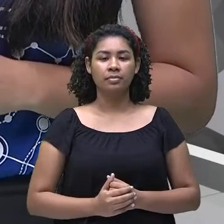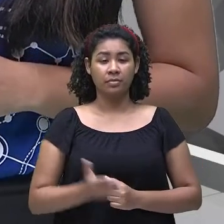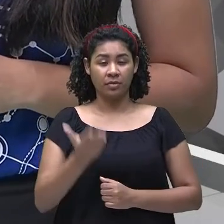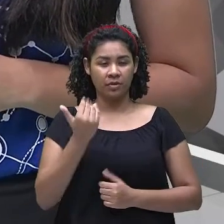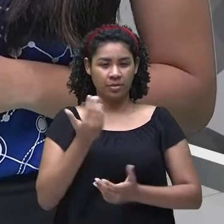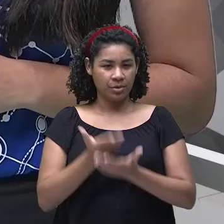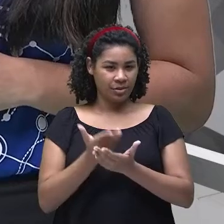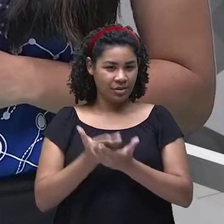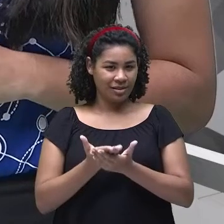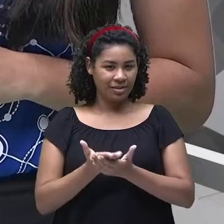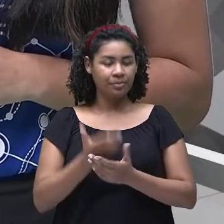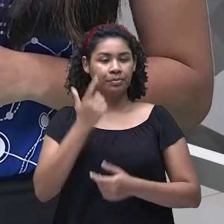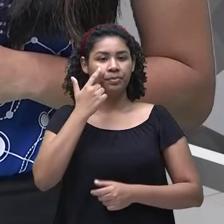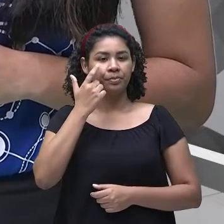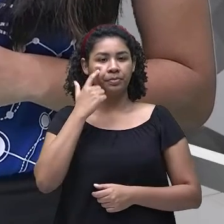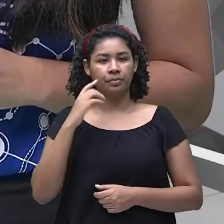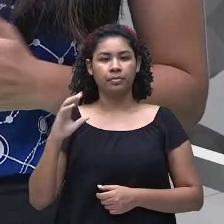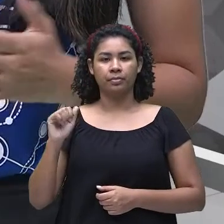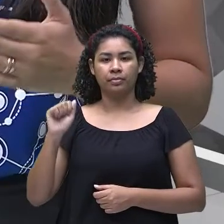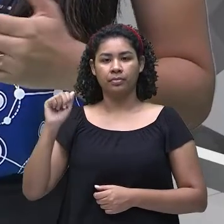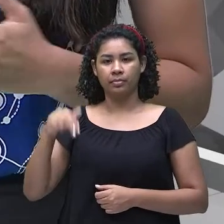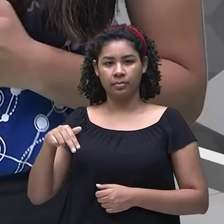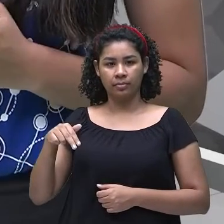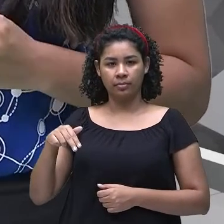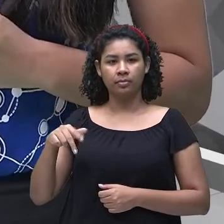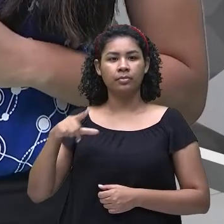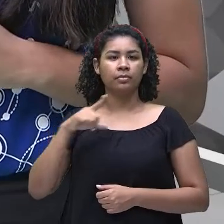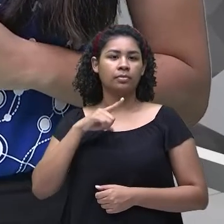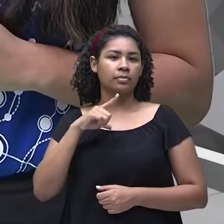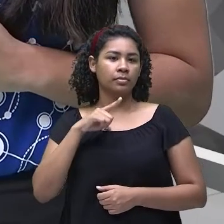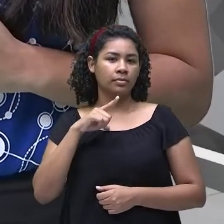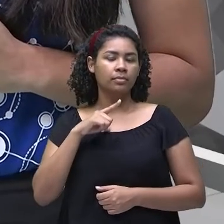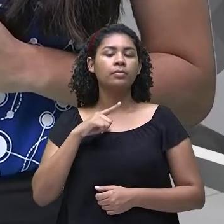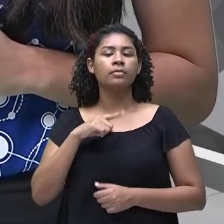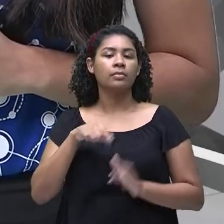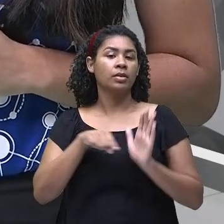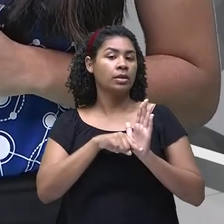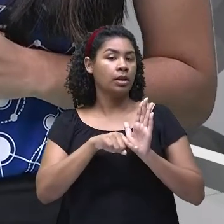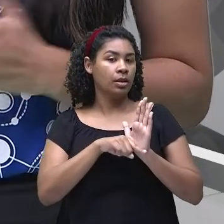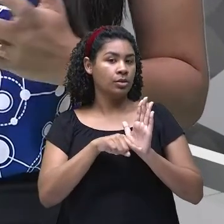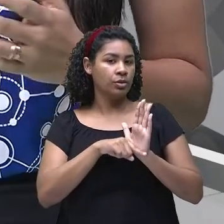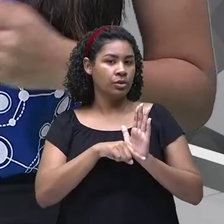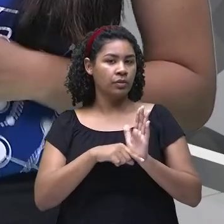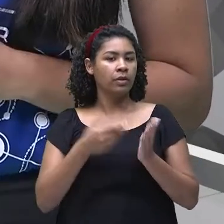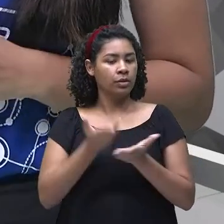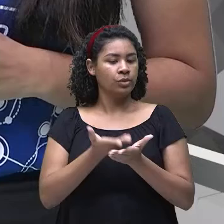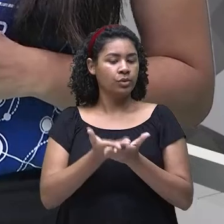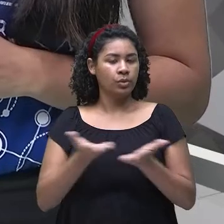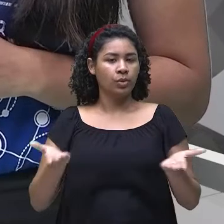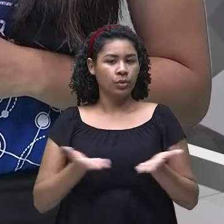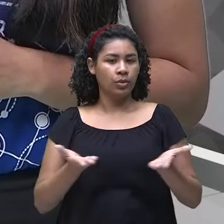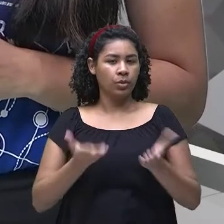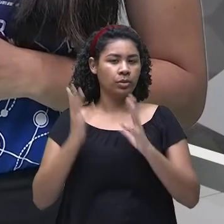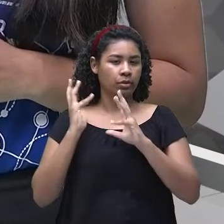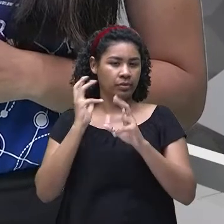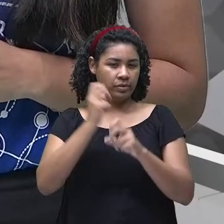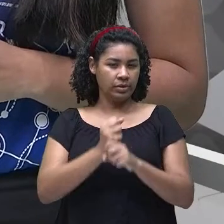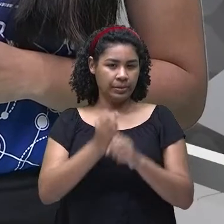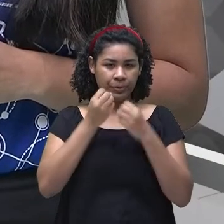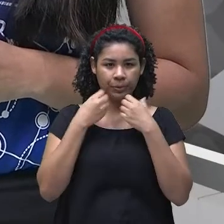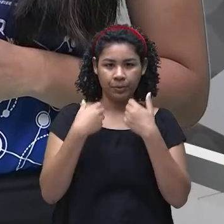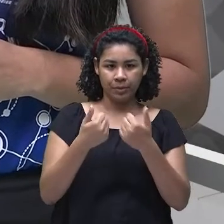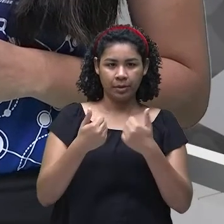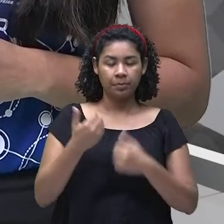nelas. Olha só. Can, negative form, que é a forma negativa que a gente tá estudando hoje, né? Tá revisando. Aqui, ó.